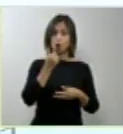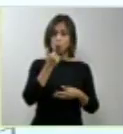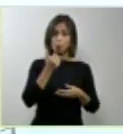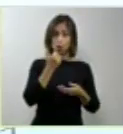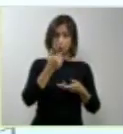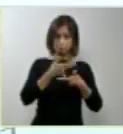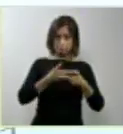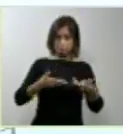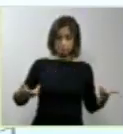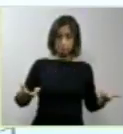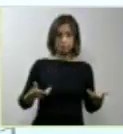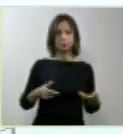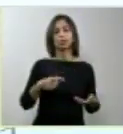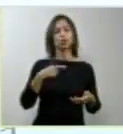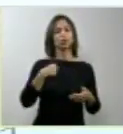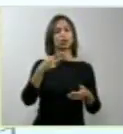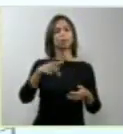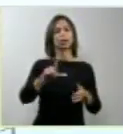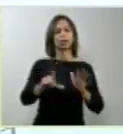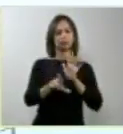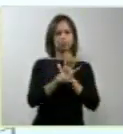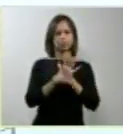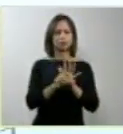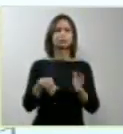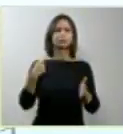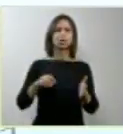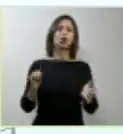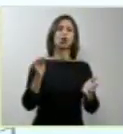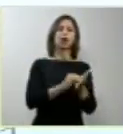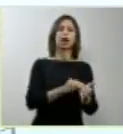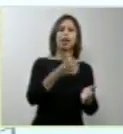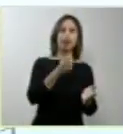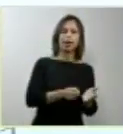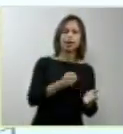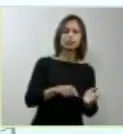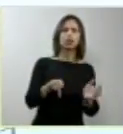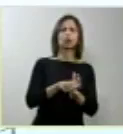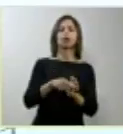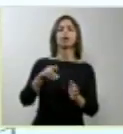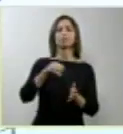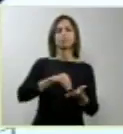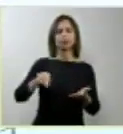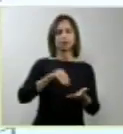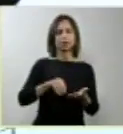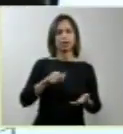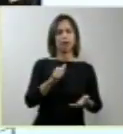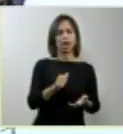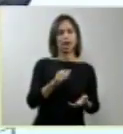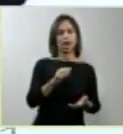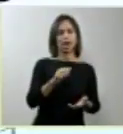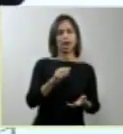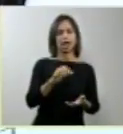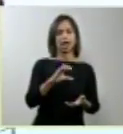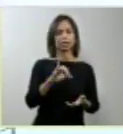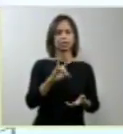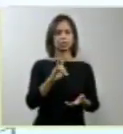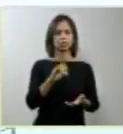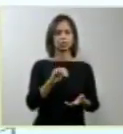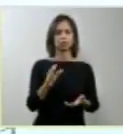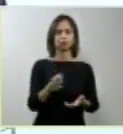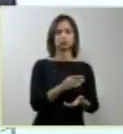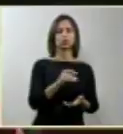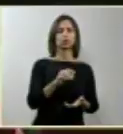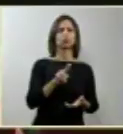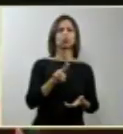obriga a colocar ácido fólico na farinha ou no leite, mas, com isso, nós vamos diminuir 10%, 20%,